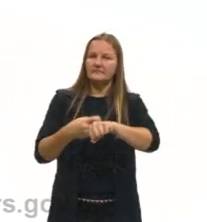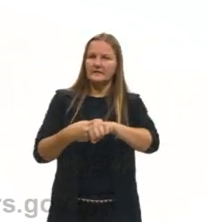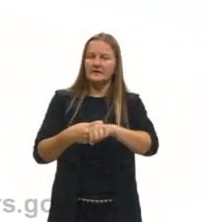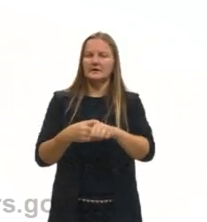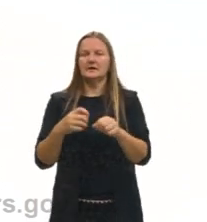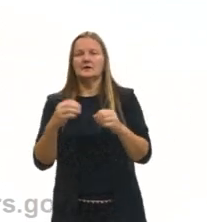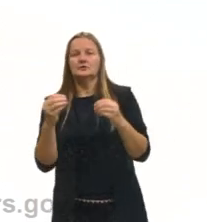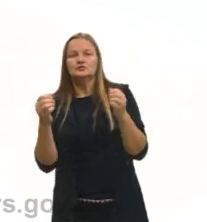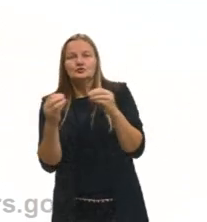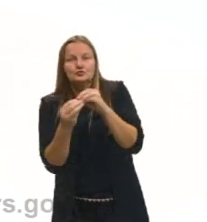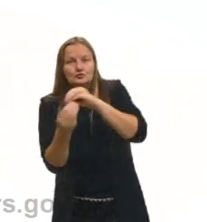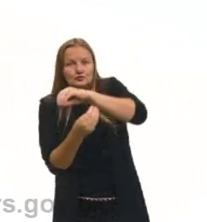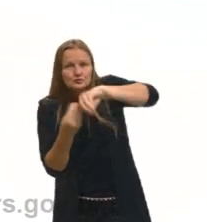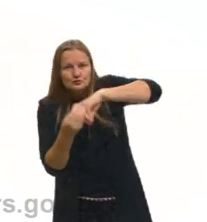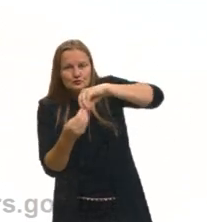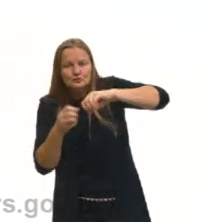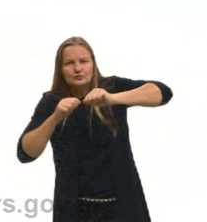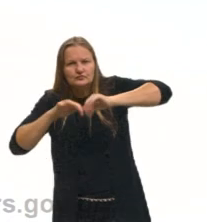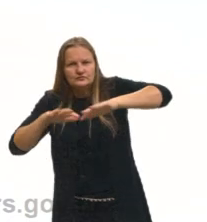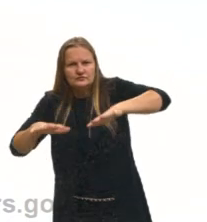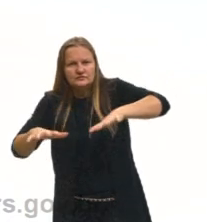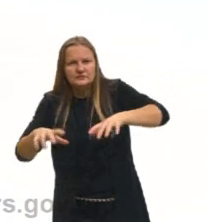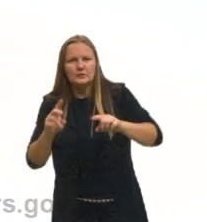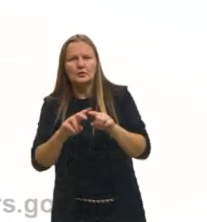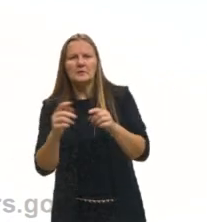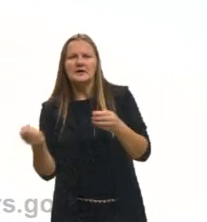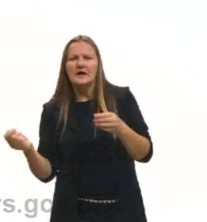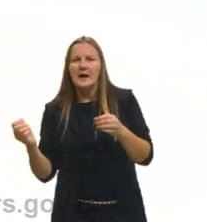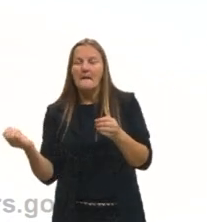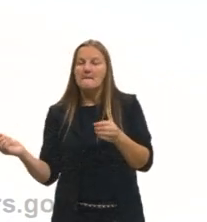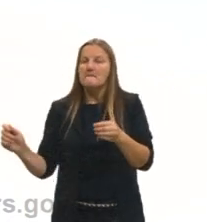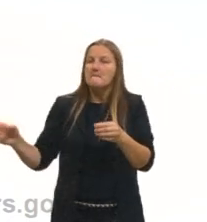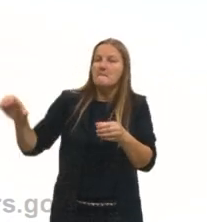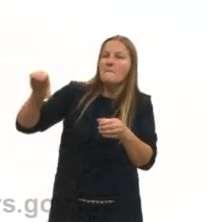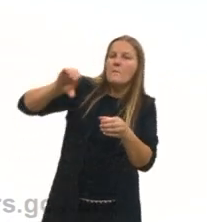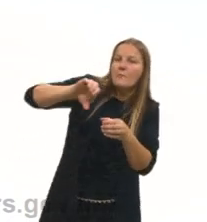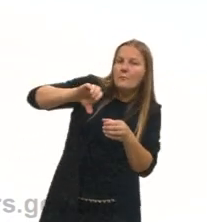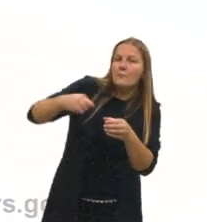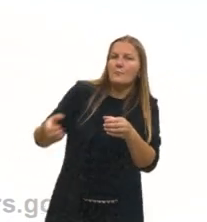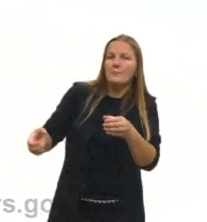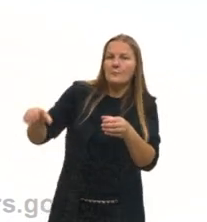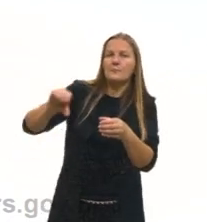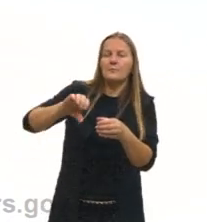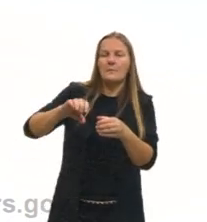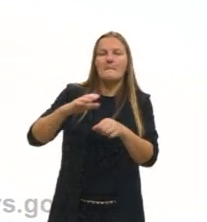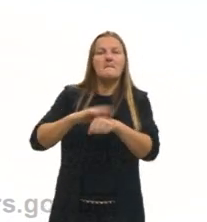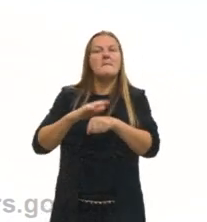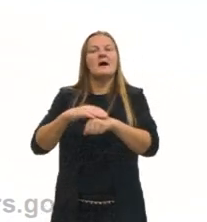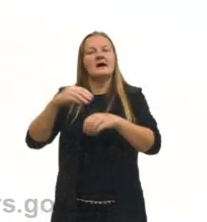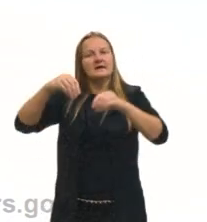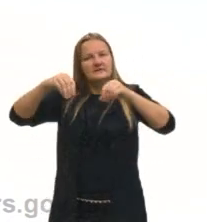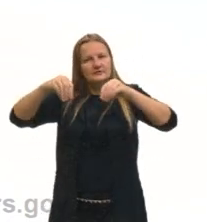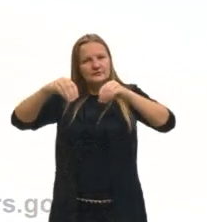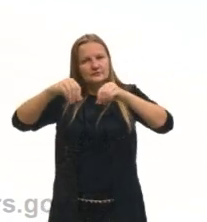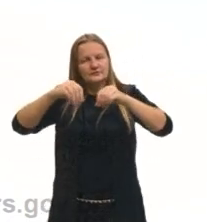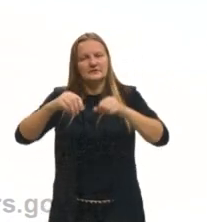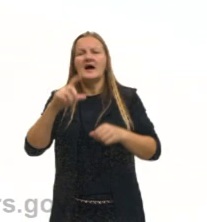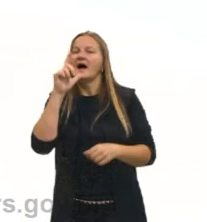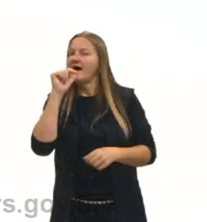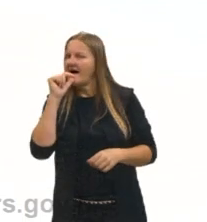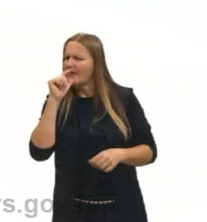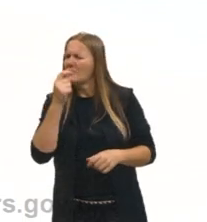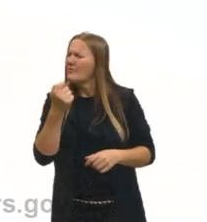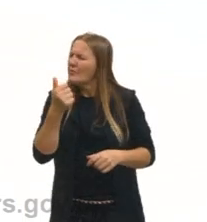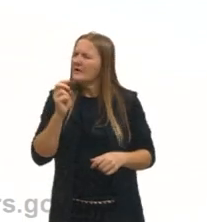substâncias líquidas, o que é feito através da adição, às vezes é preciso adicionar outra substância, muitas vezes a água,